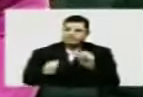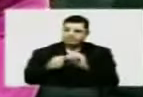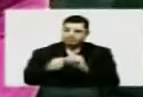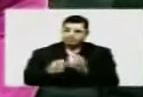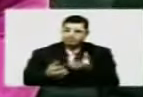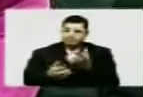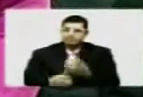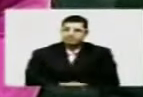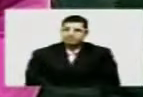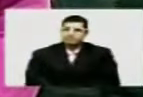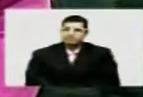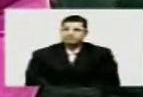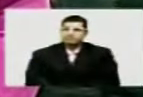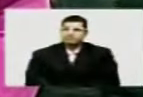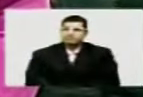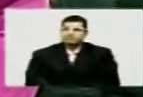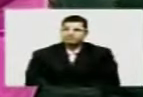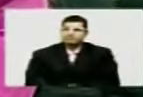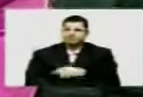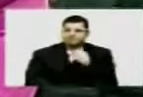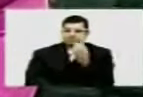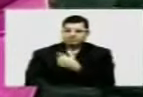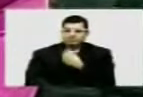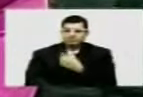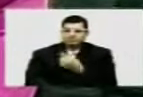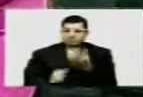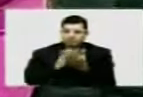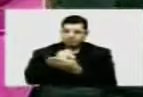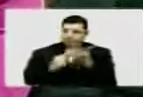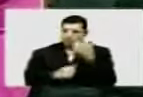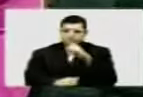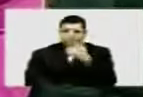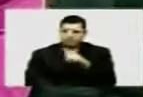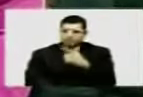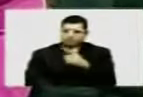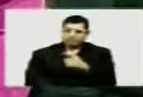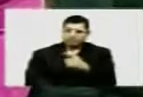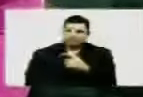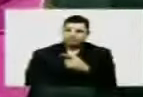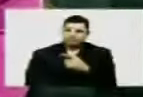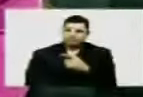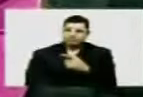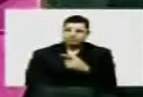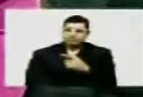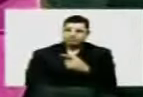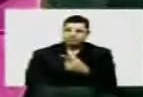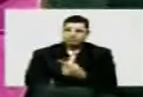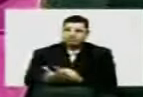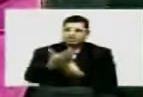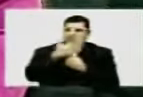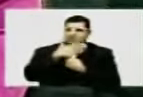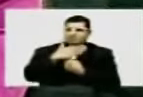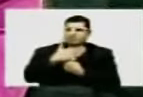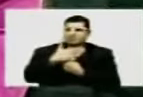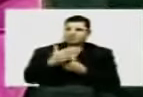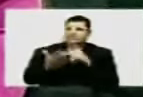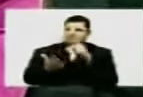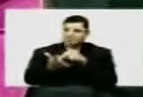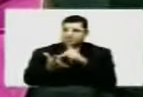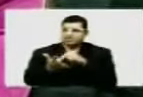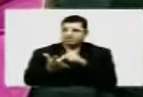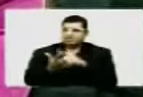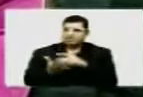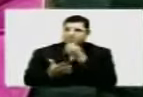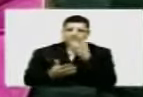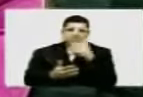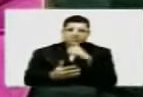que nós, da base, não temos nem defesa. E essa é a verdade.